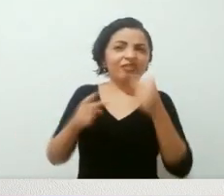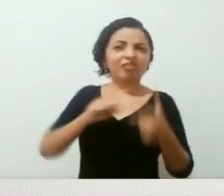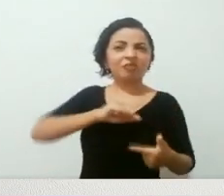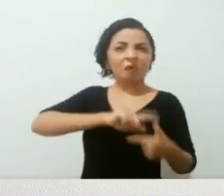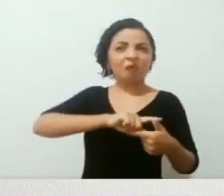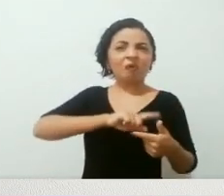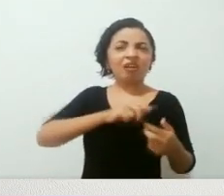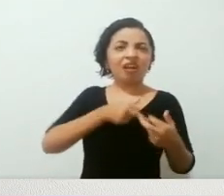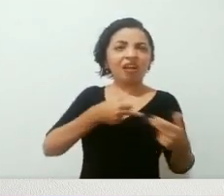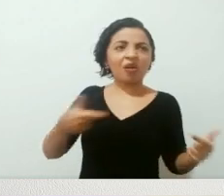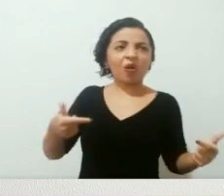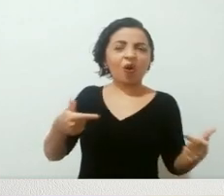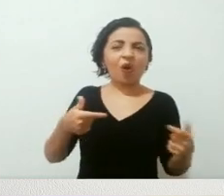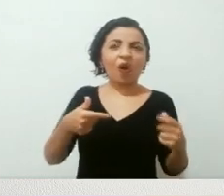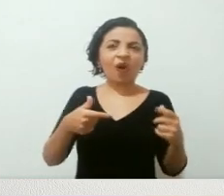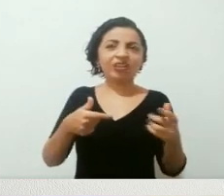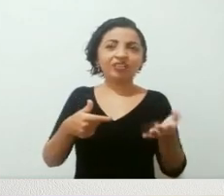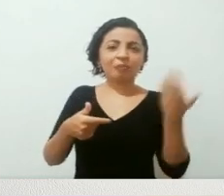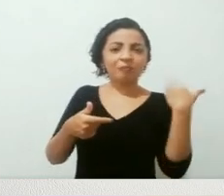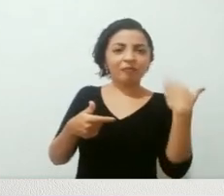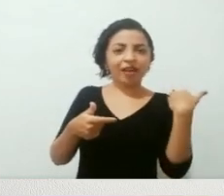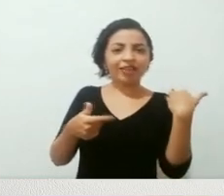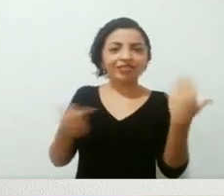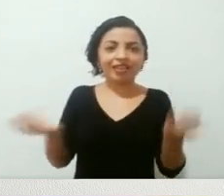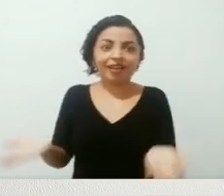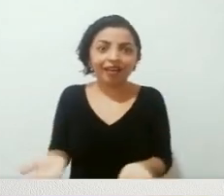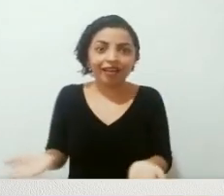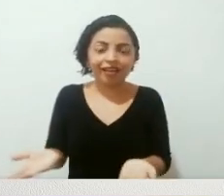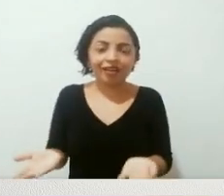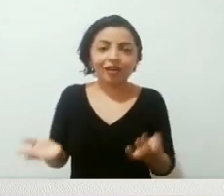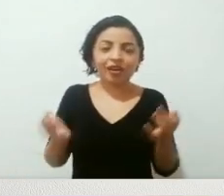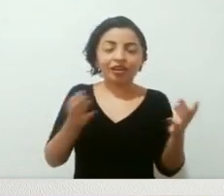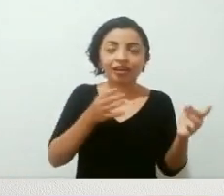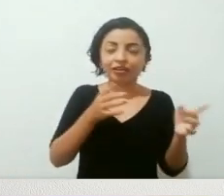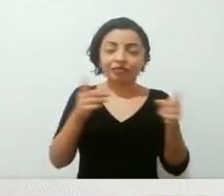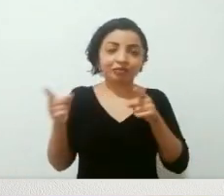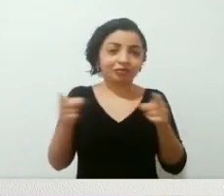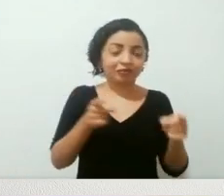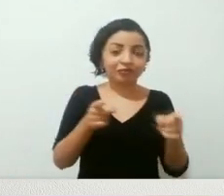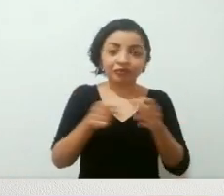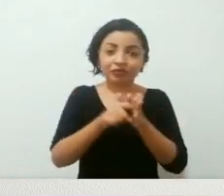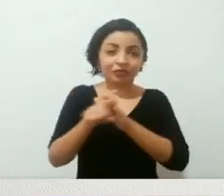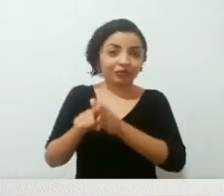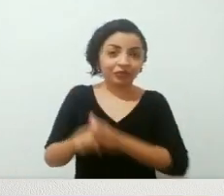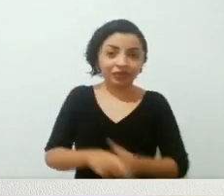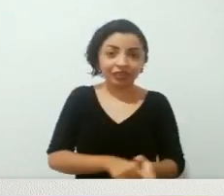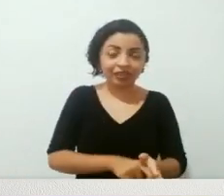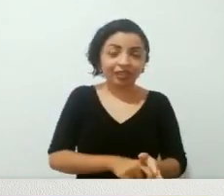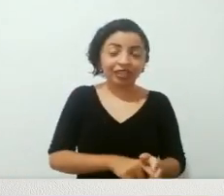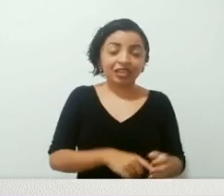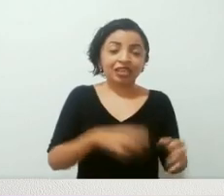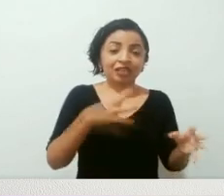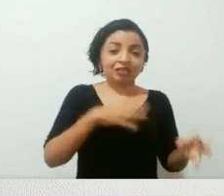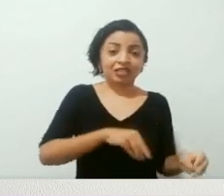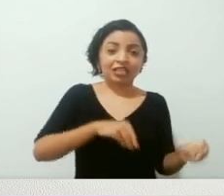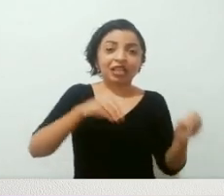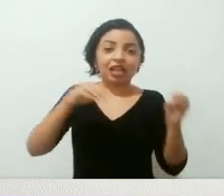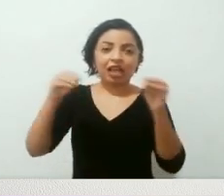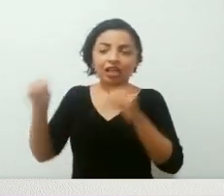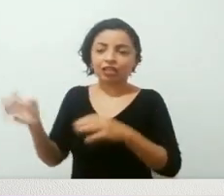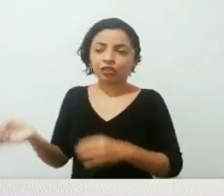esses dois polos, essa saída do bairro e a ida a um local novo,